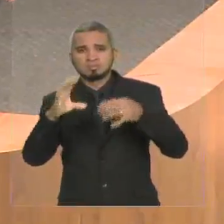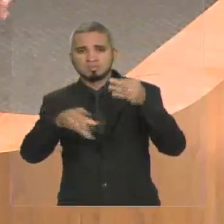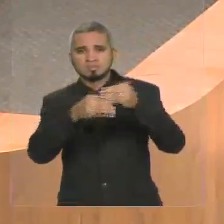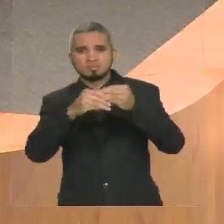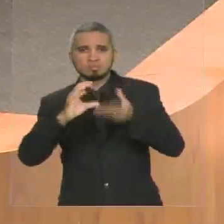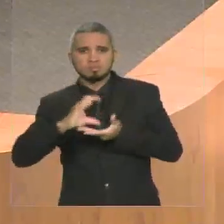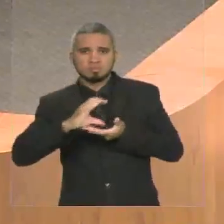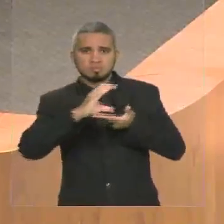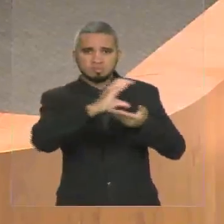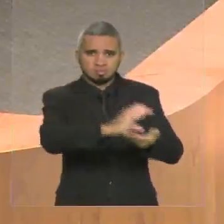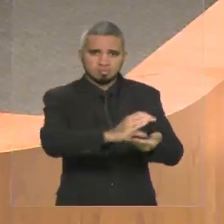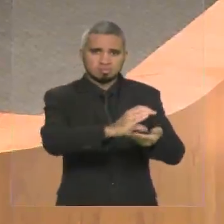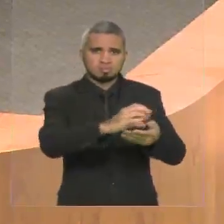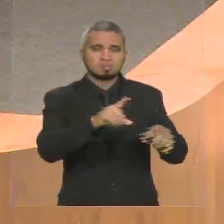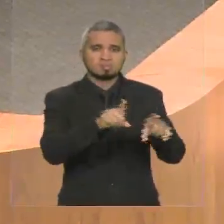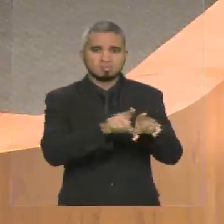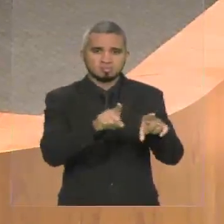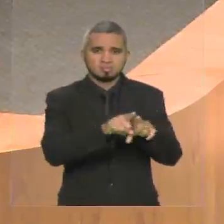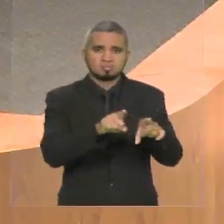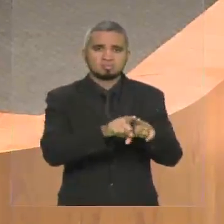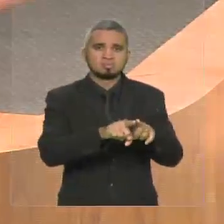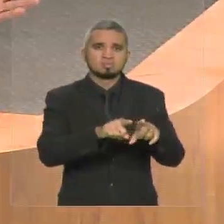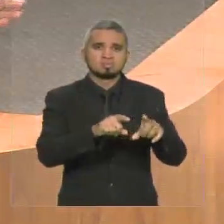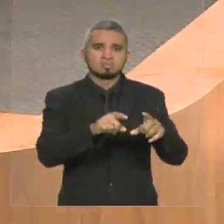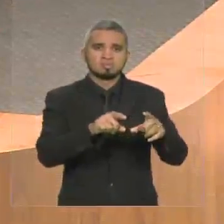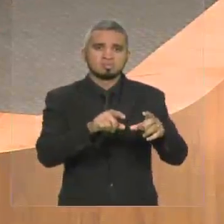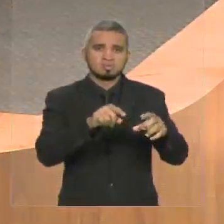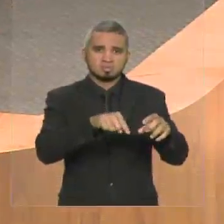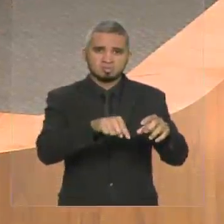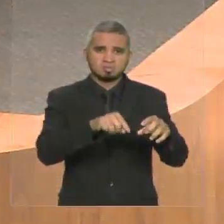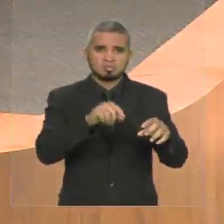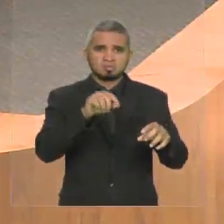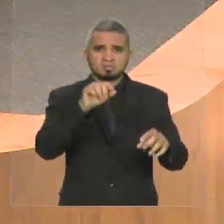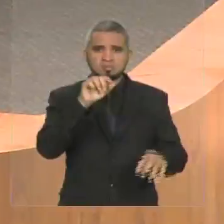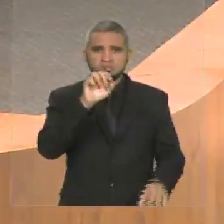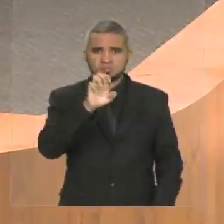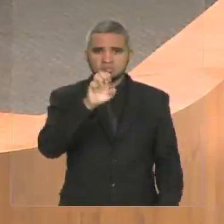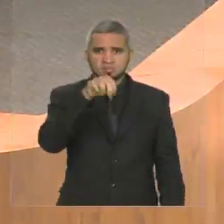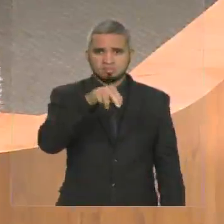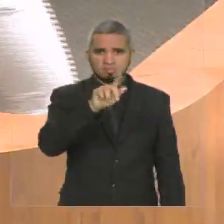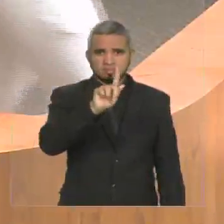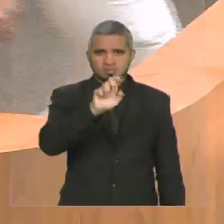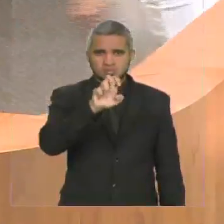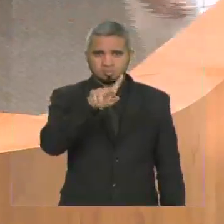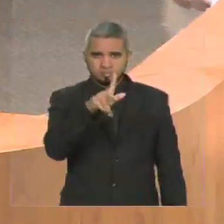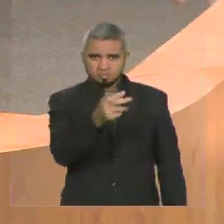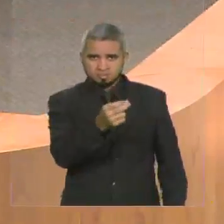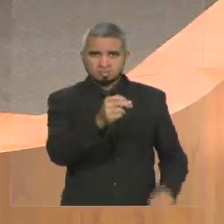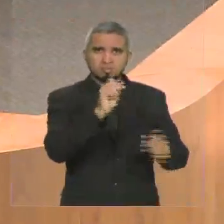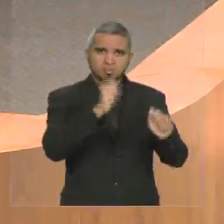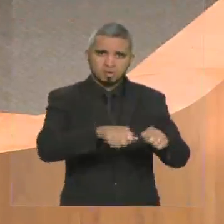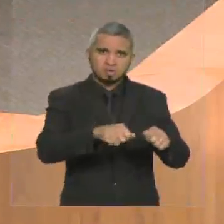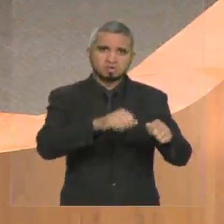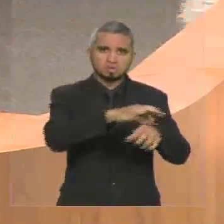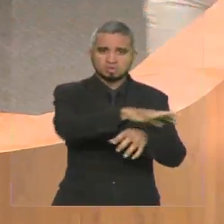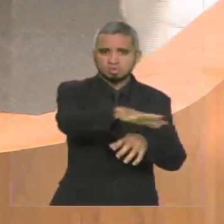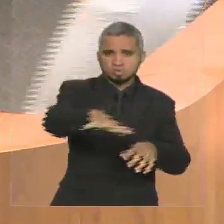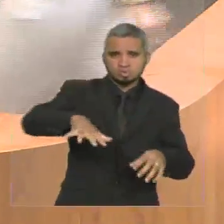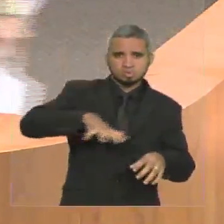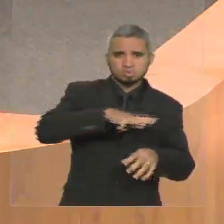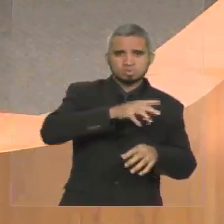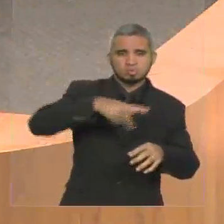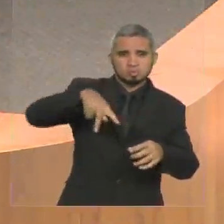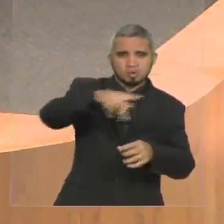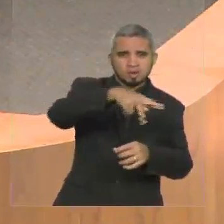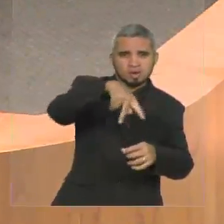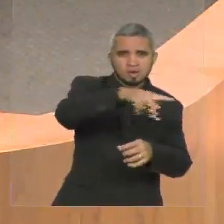toda a área no entorno do engenho central, do Cais, passando pela Praça da Matriz, as praças laterais, e assim